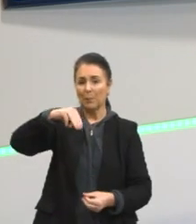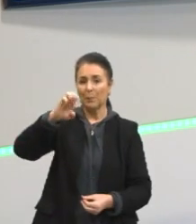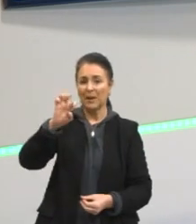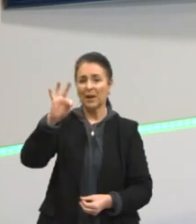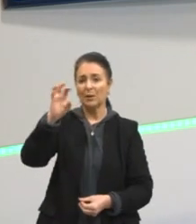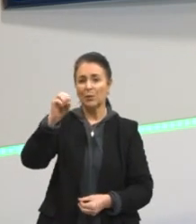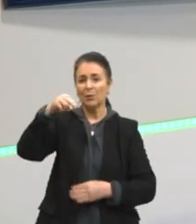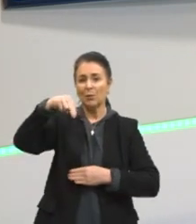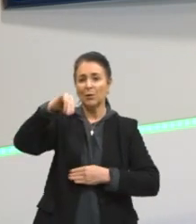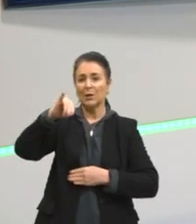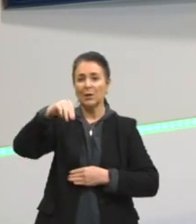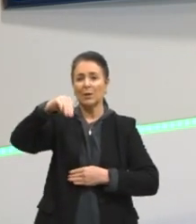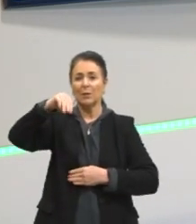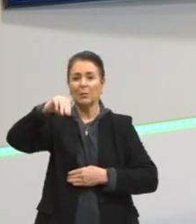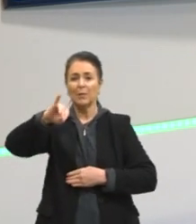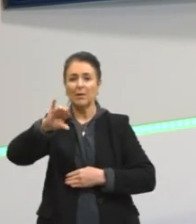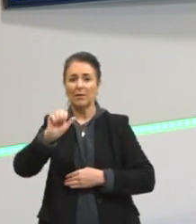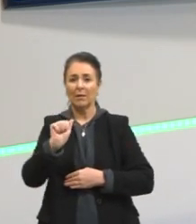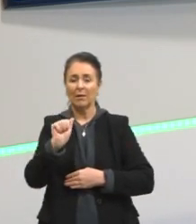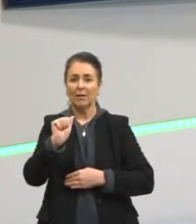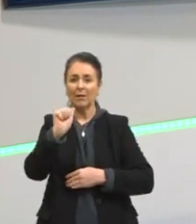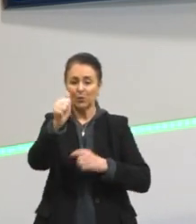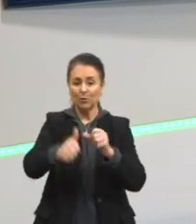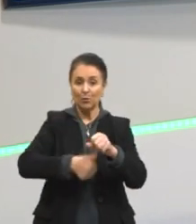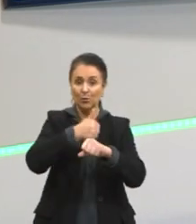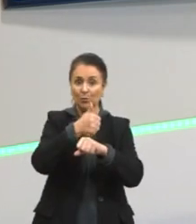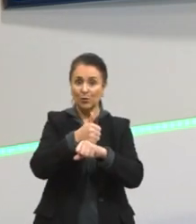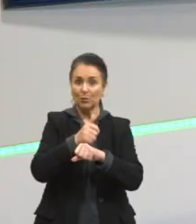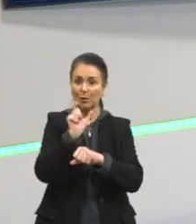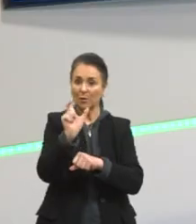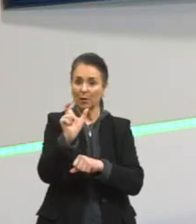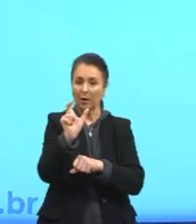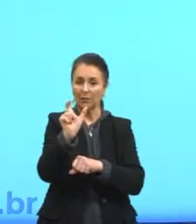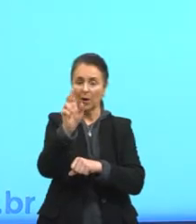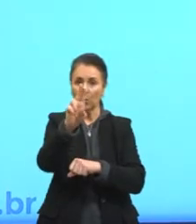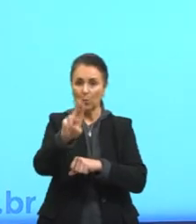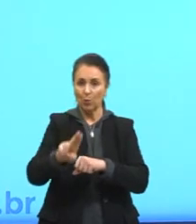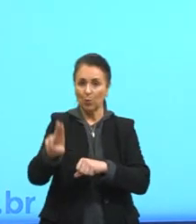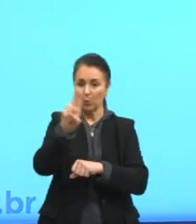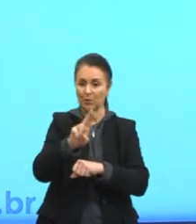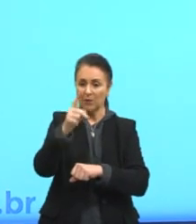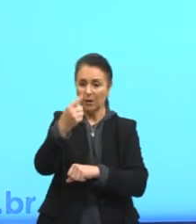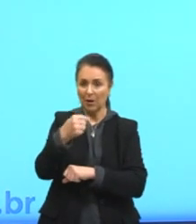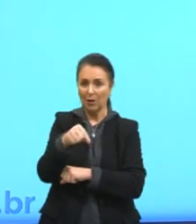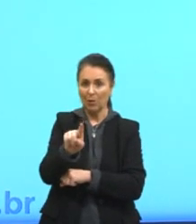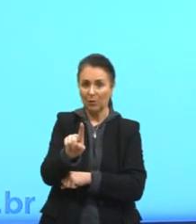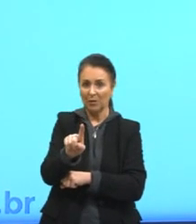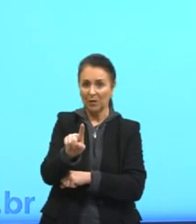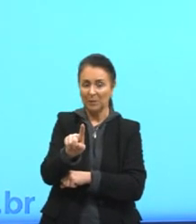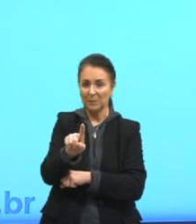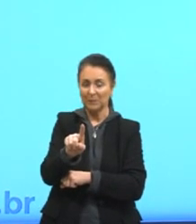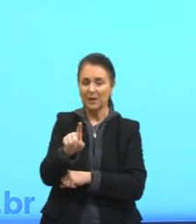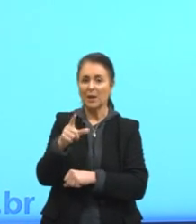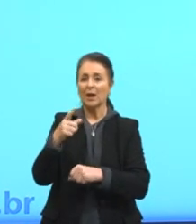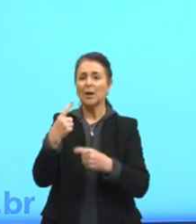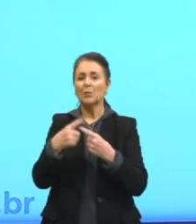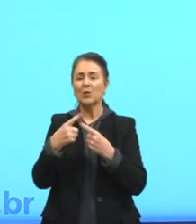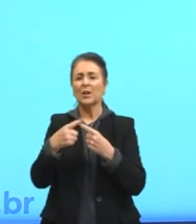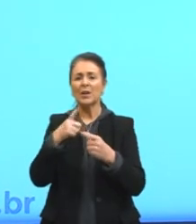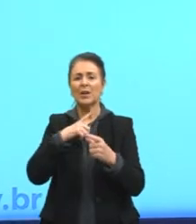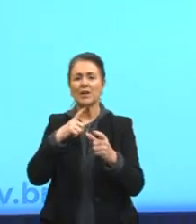Ela é a substituição de uma palavra por outra, em virtude de existir entre elas uma relação